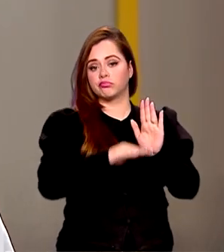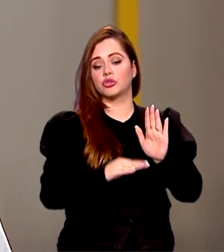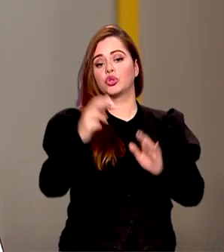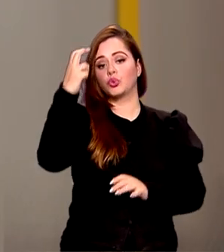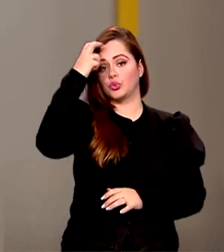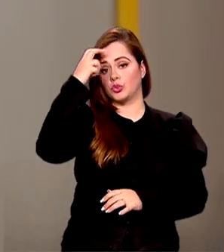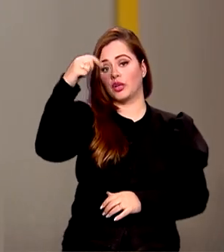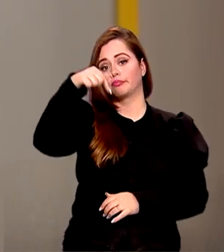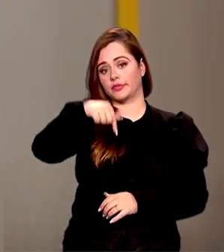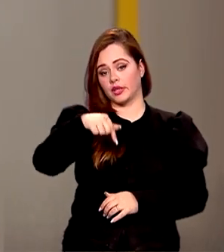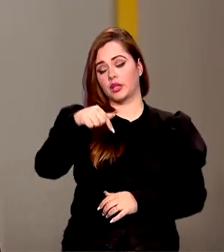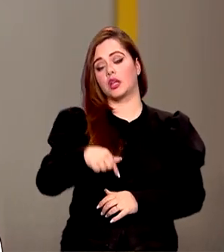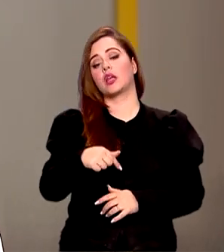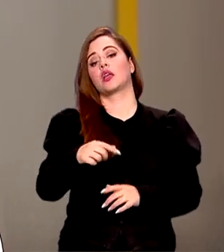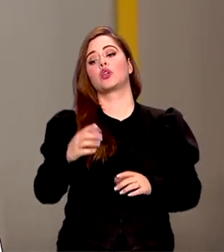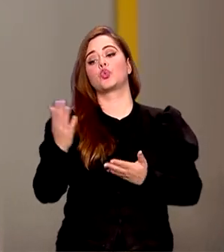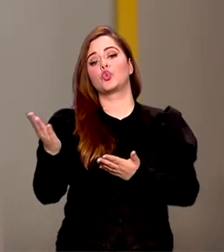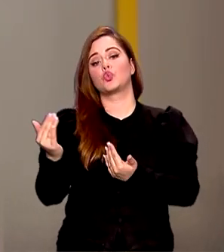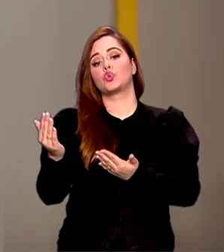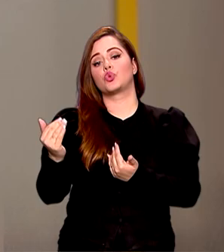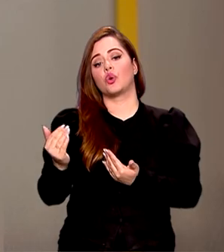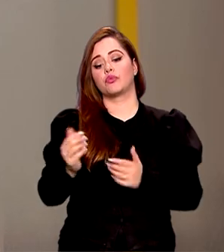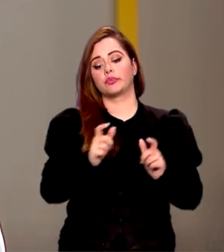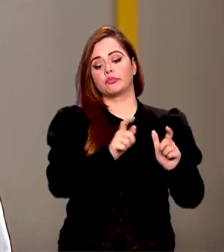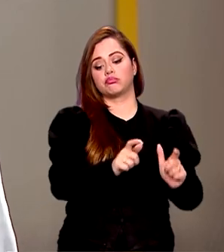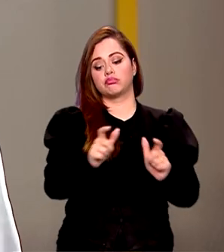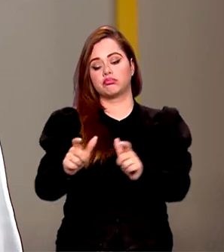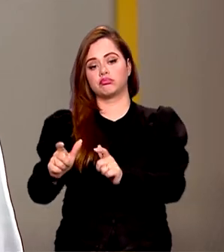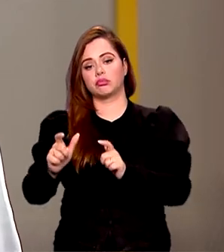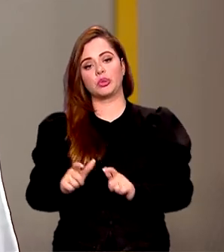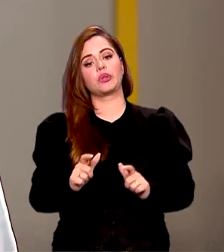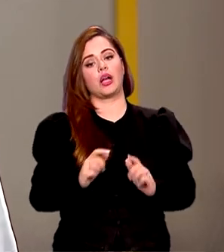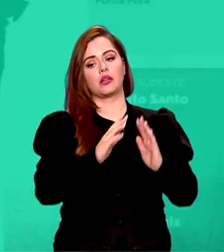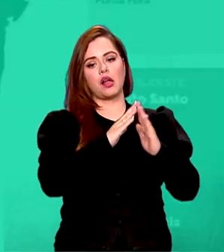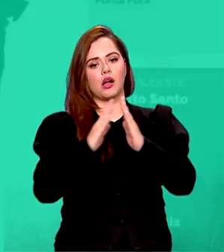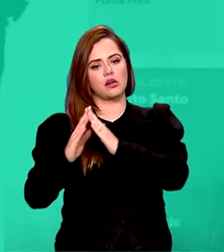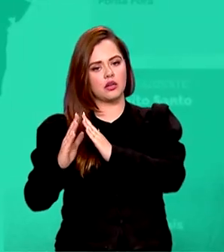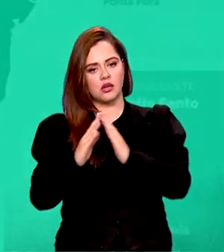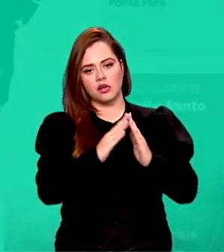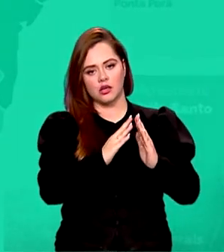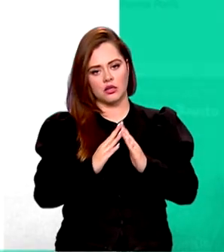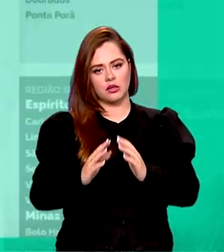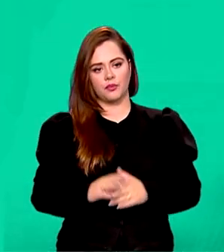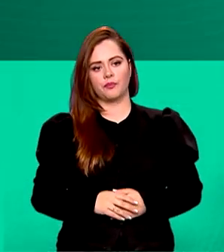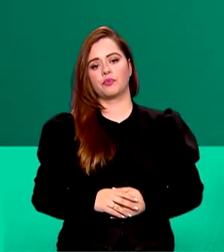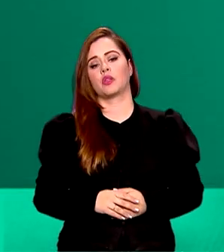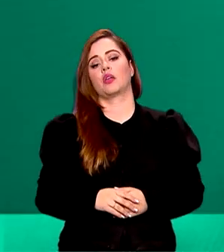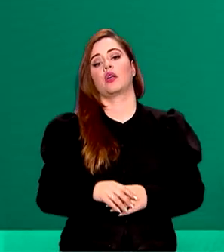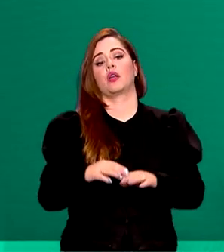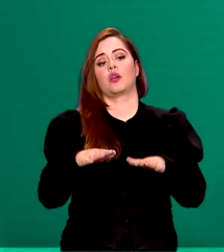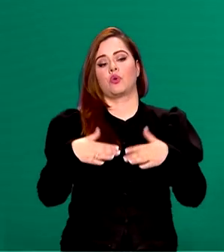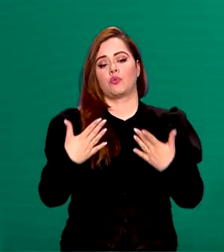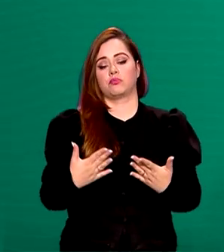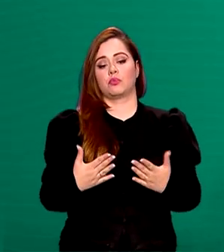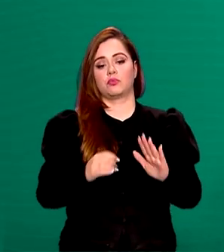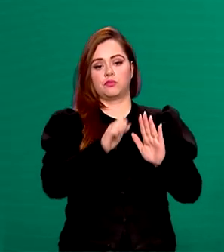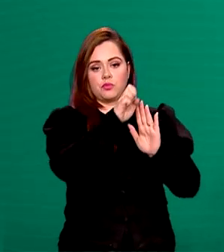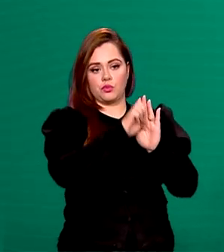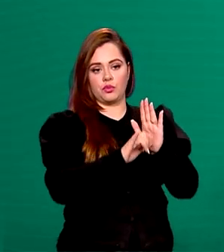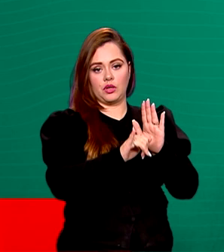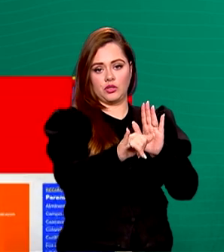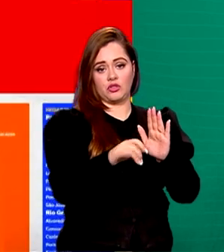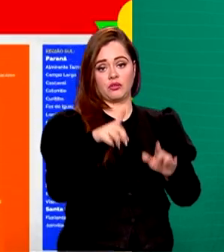destinados a jovens que vivem em regiões de alta vulnerabilidade. O edital prevê a liberação de 30